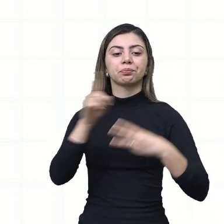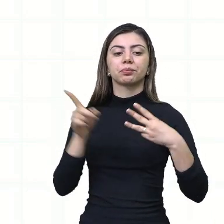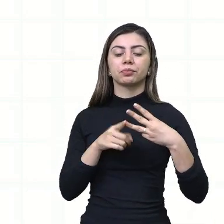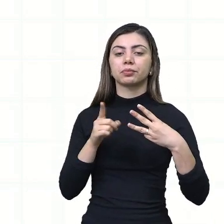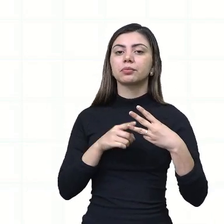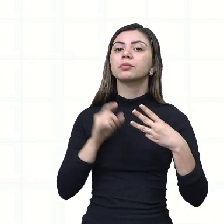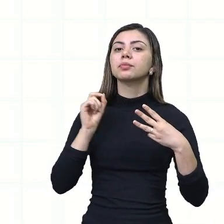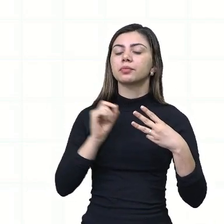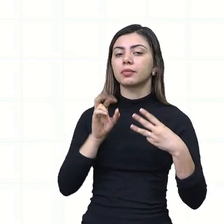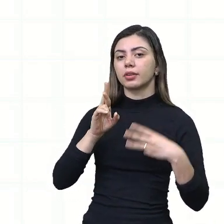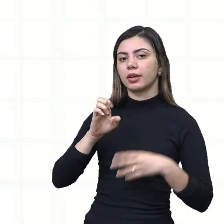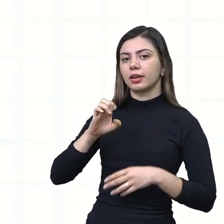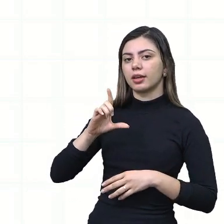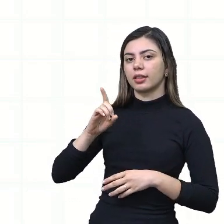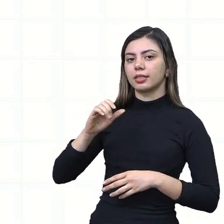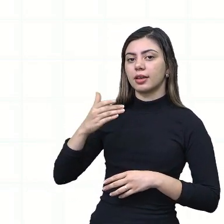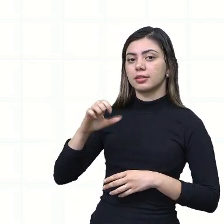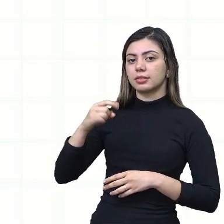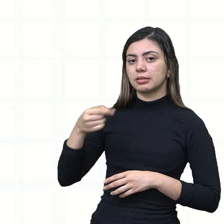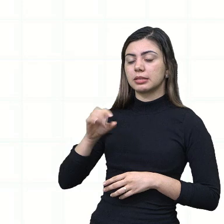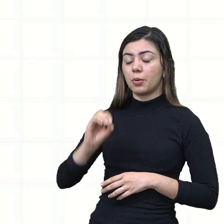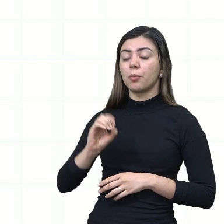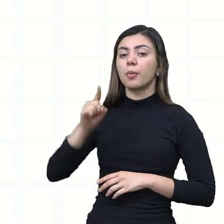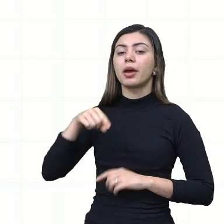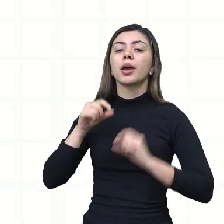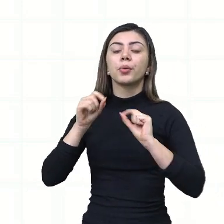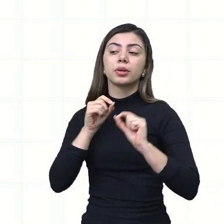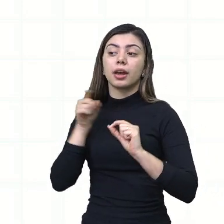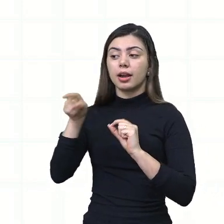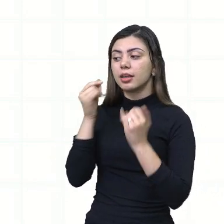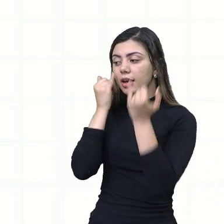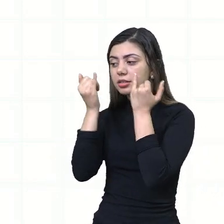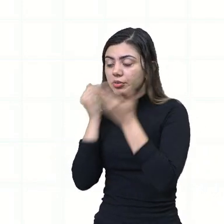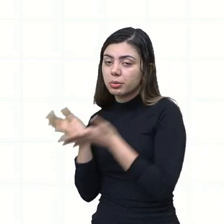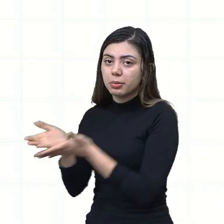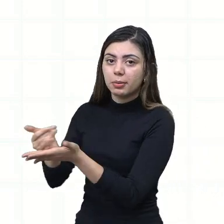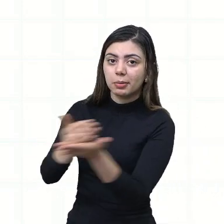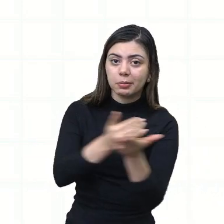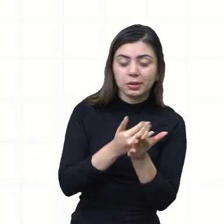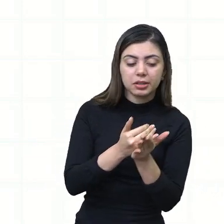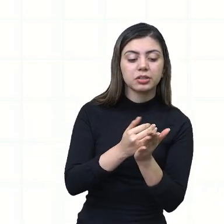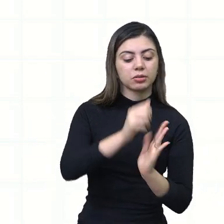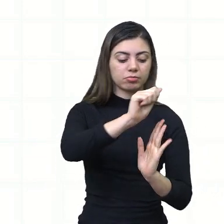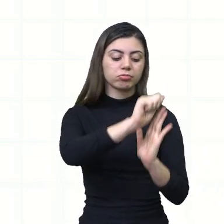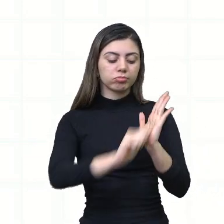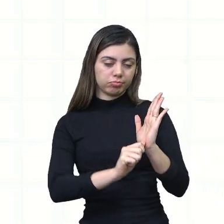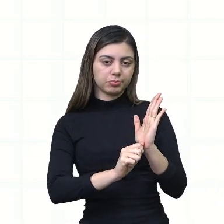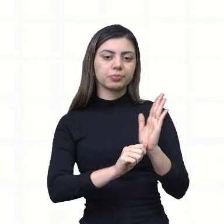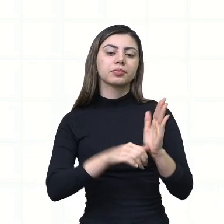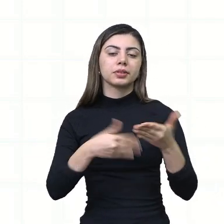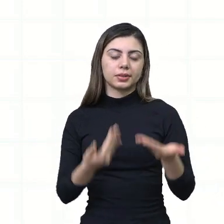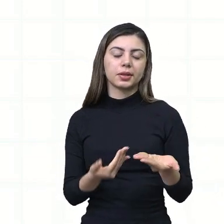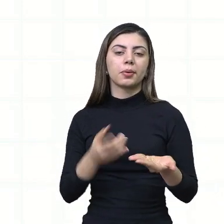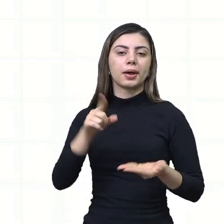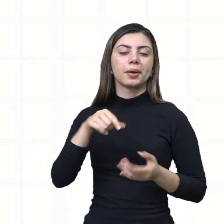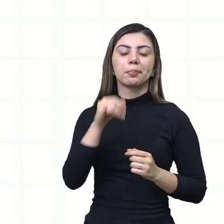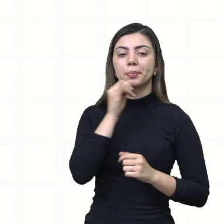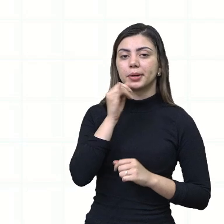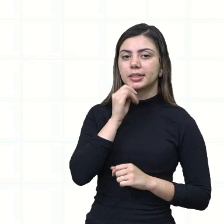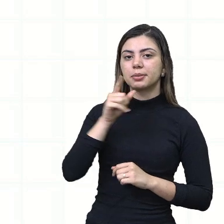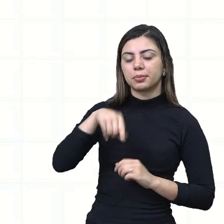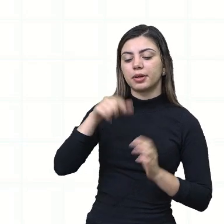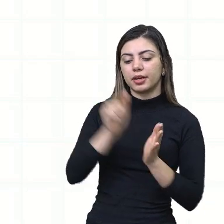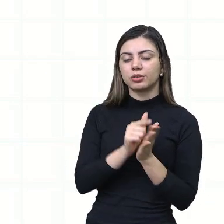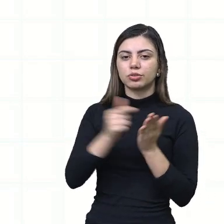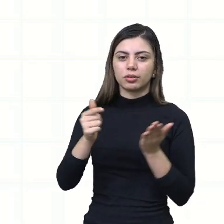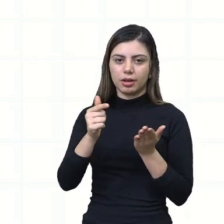Terceira, redação, transformação das informações no texto. Como é o caso do jornal